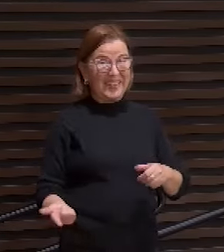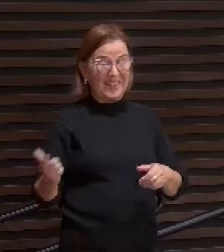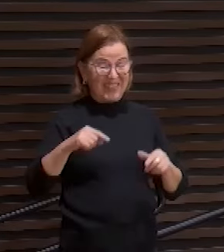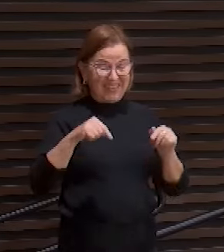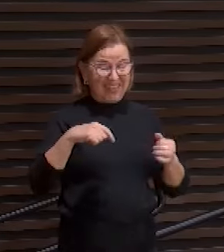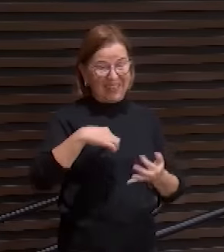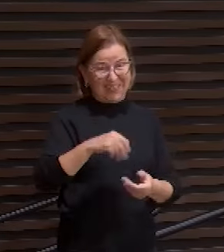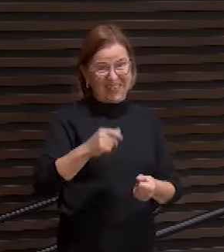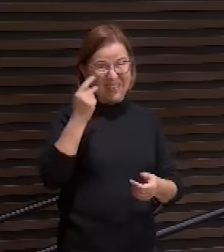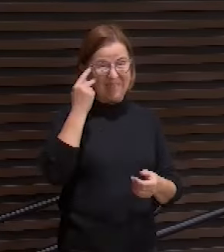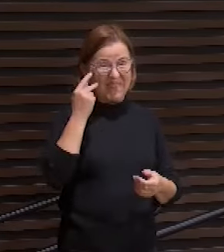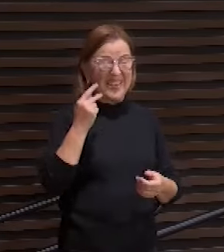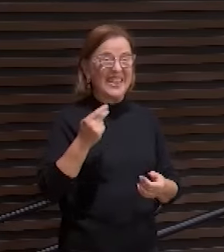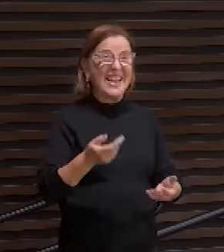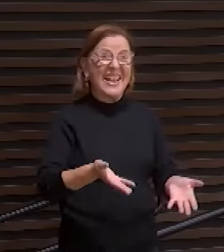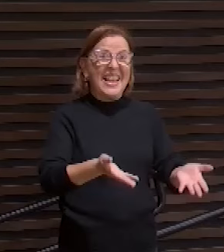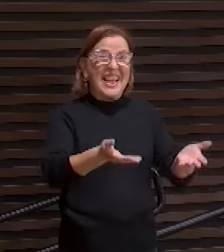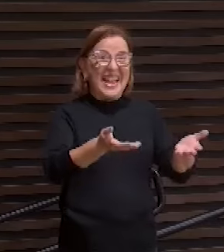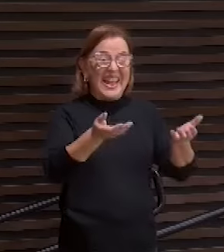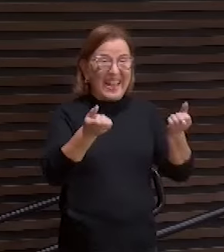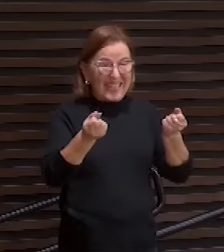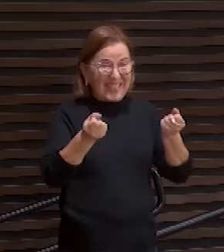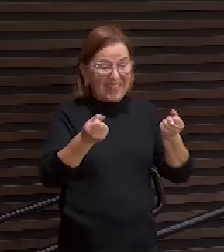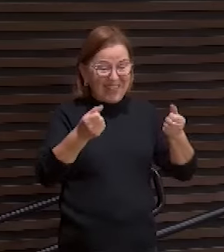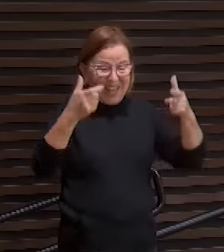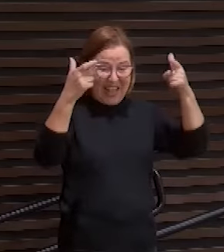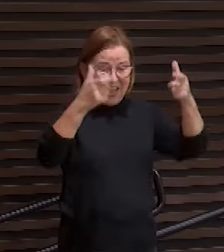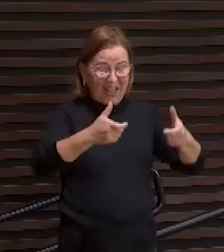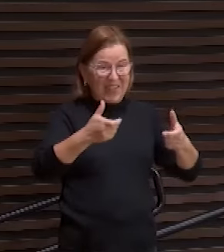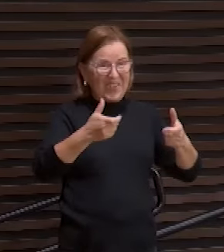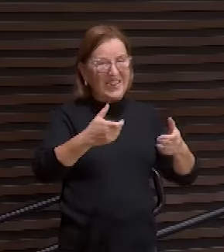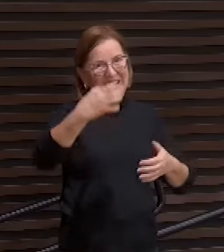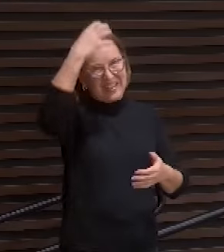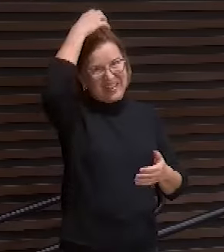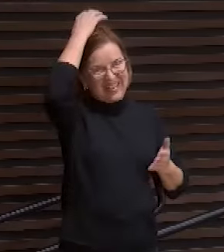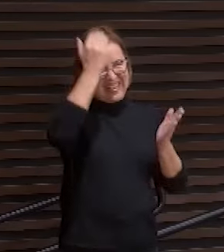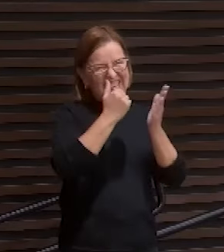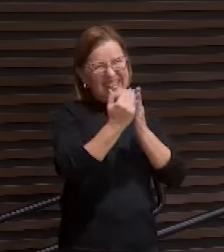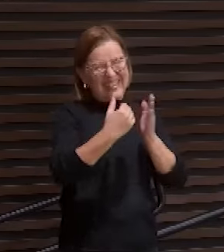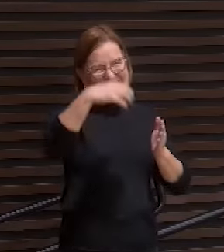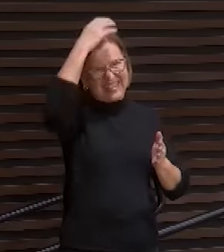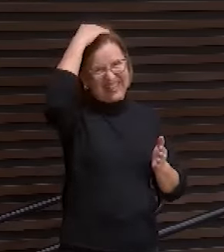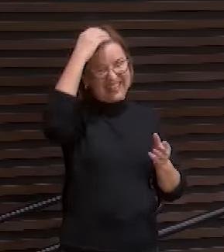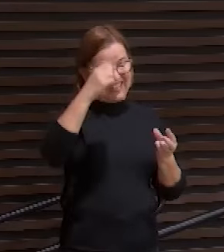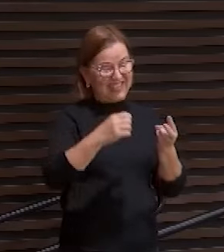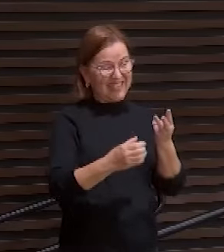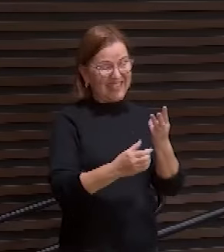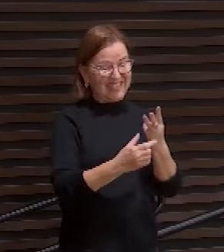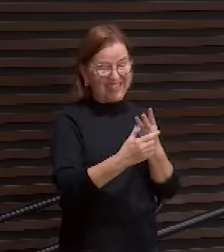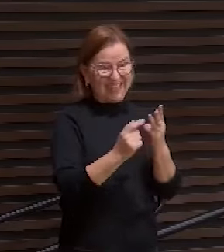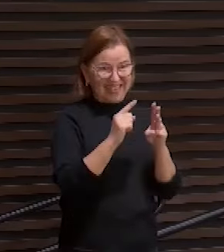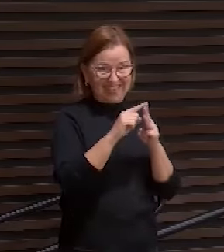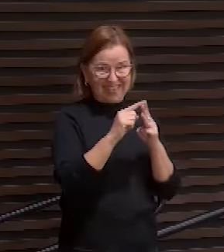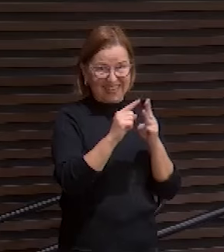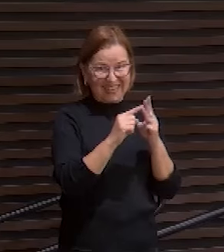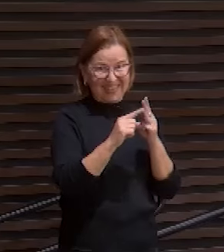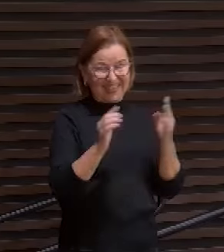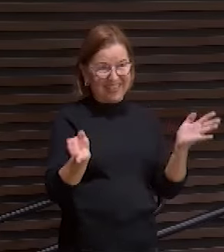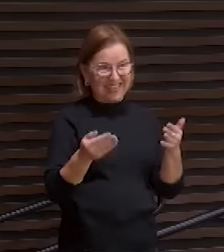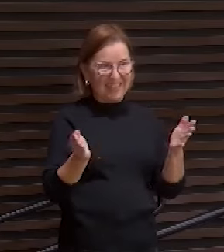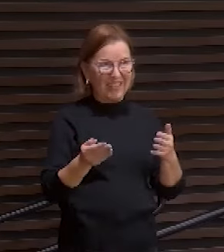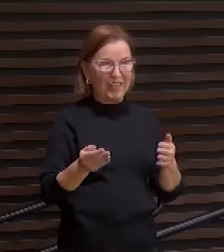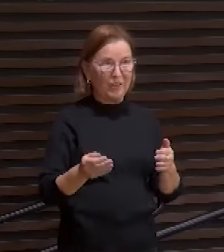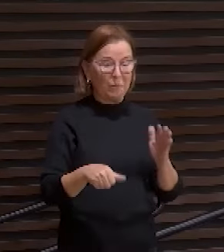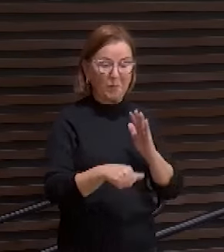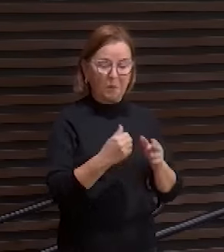do rei dos reis. Triplamente exaltado. Este é o nosso Senhor. Então, ele se humilha, mas depois